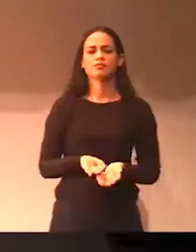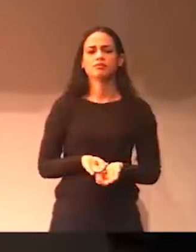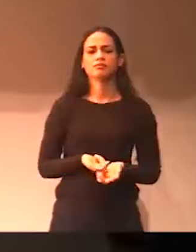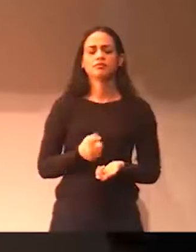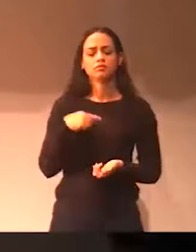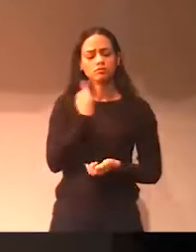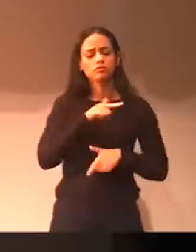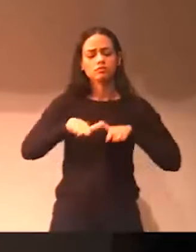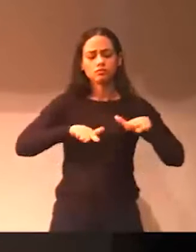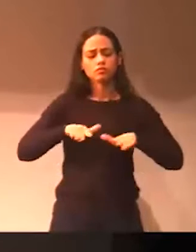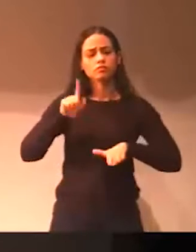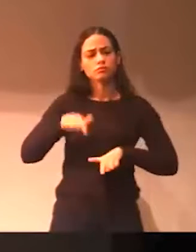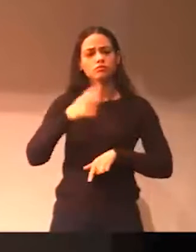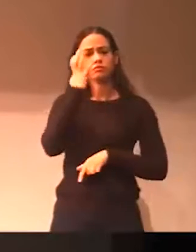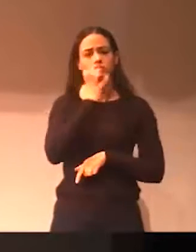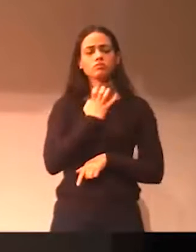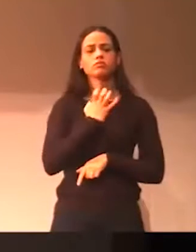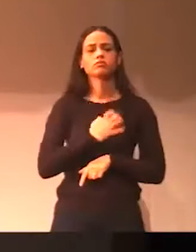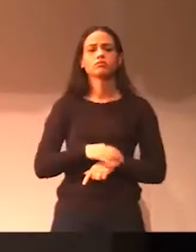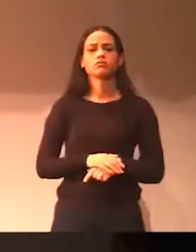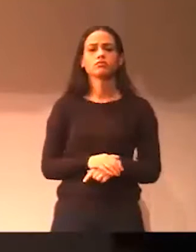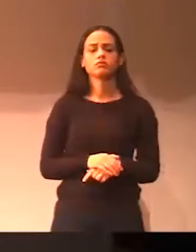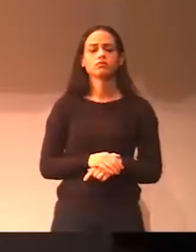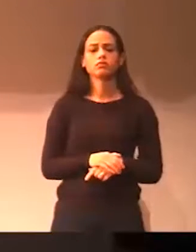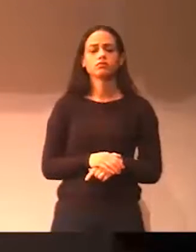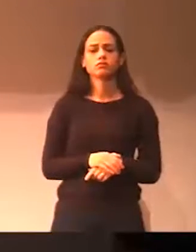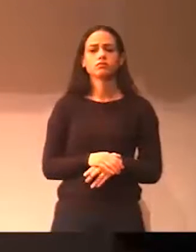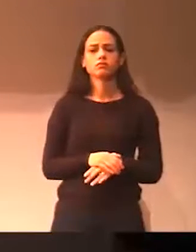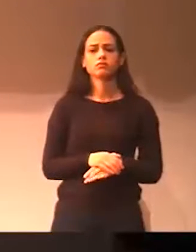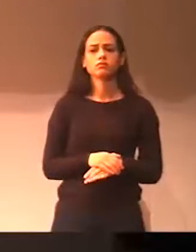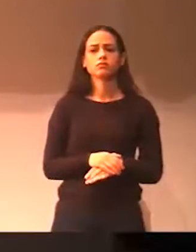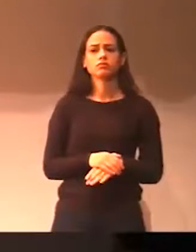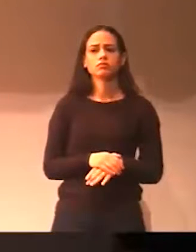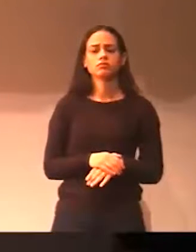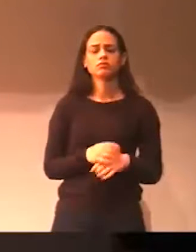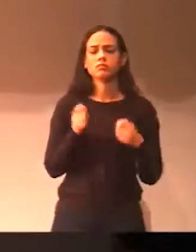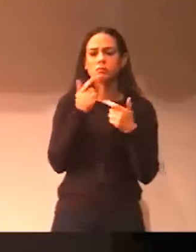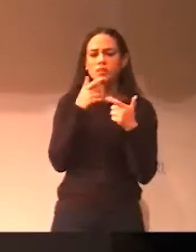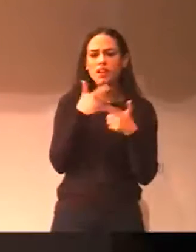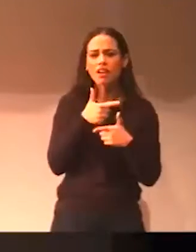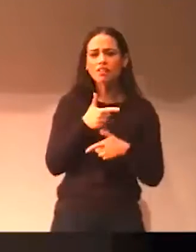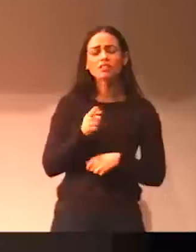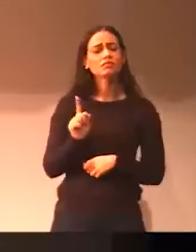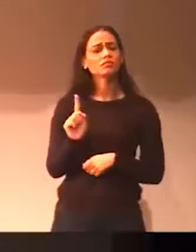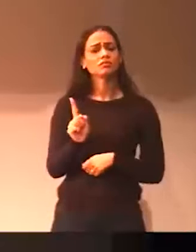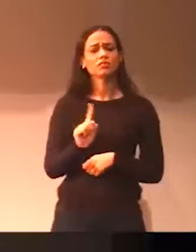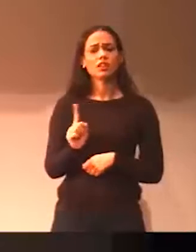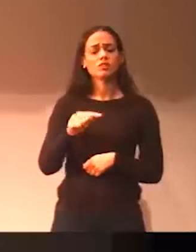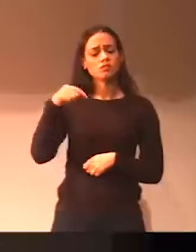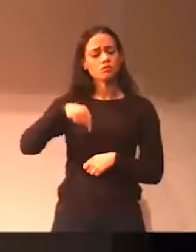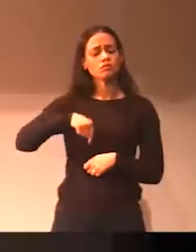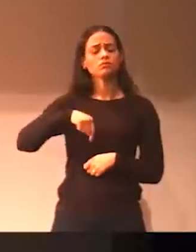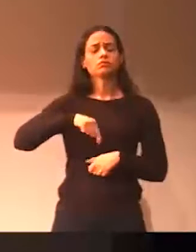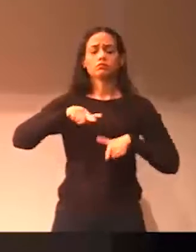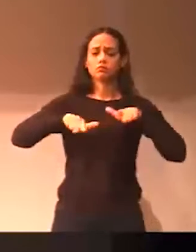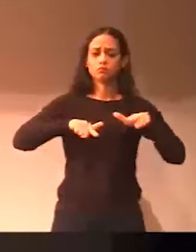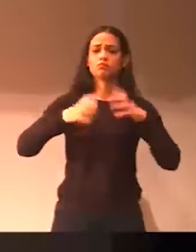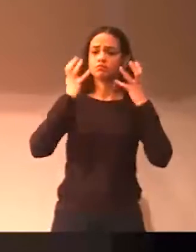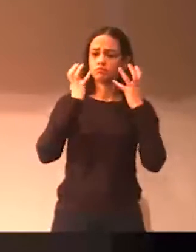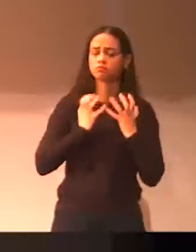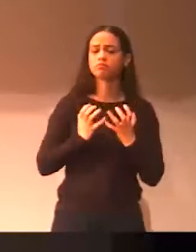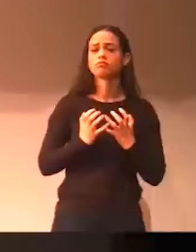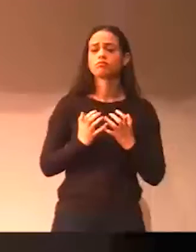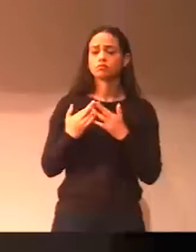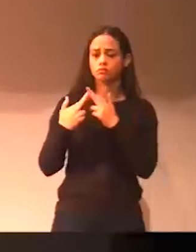Nero está lá tocando harpa. Quem está achando isso engraçado, não é essa casa, eu tenho certeza disso. Então, a minha